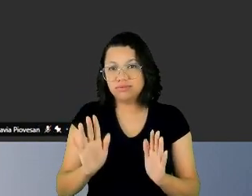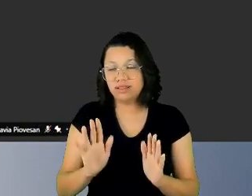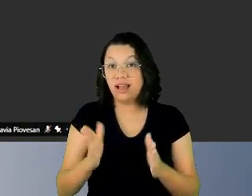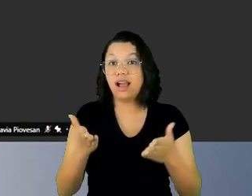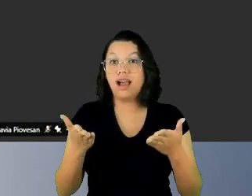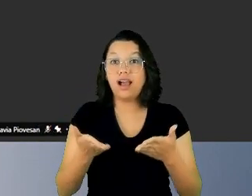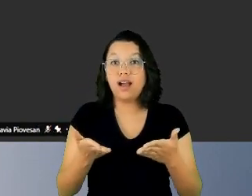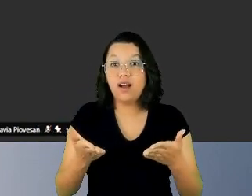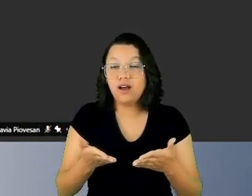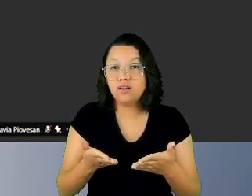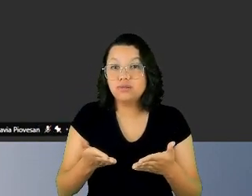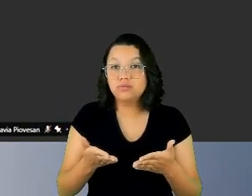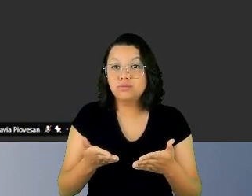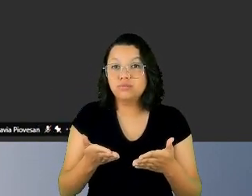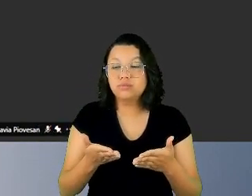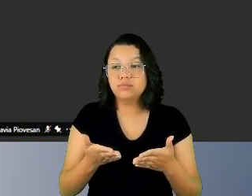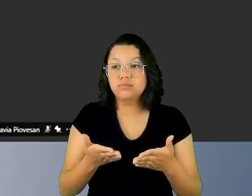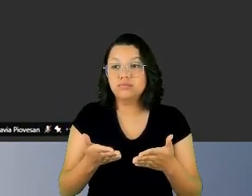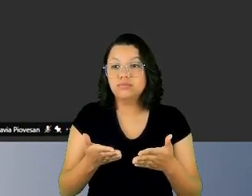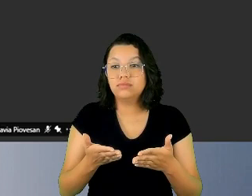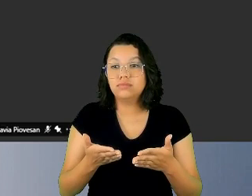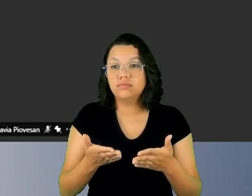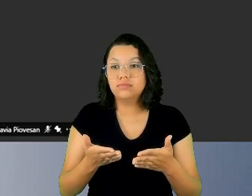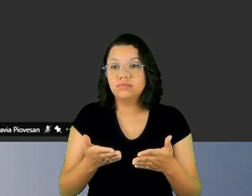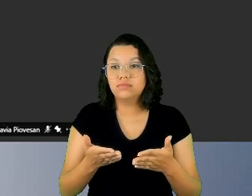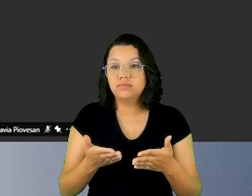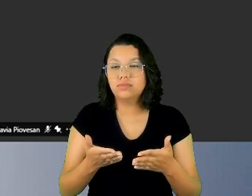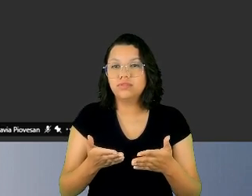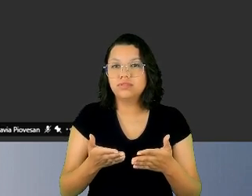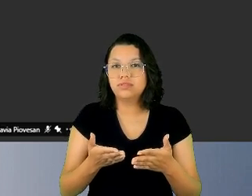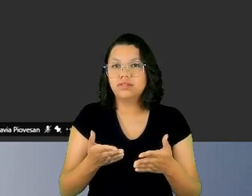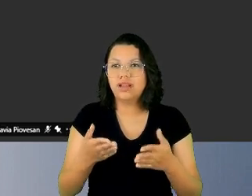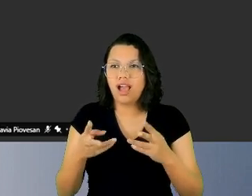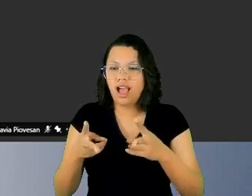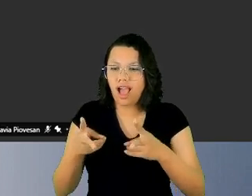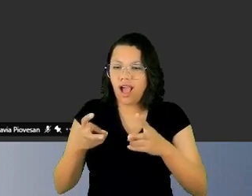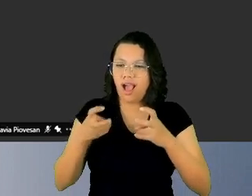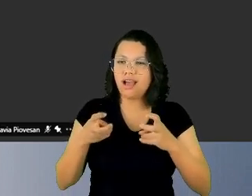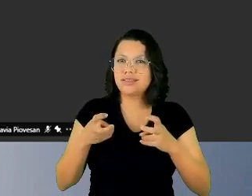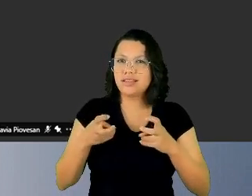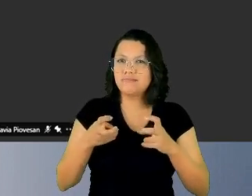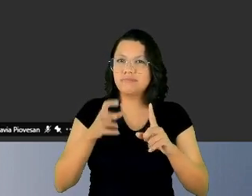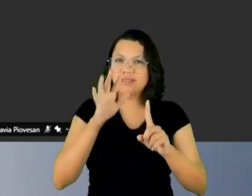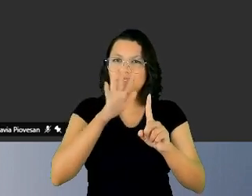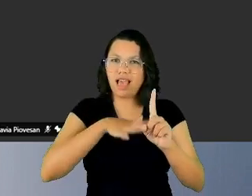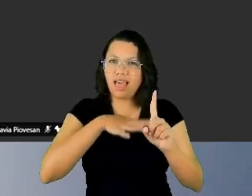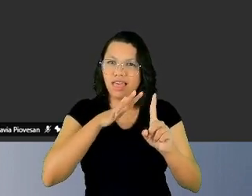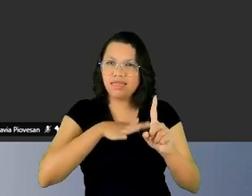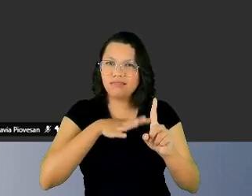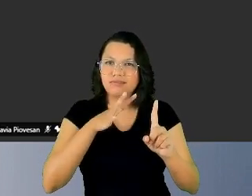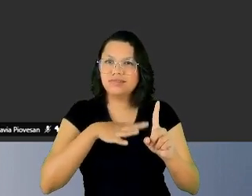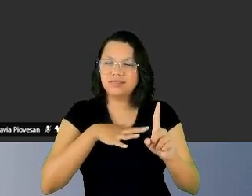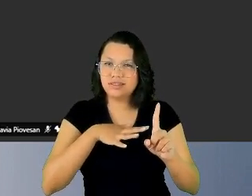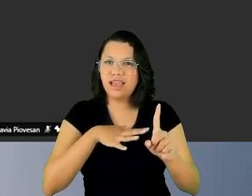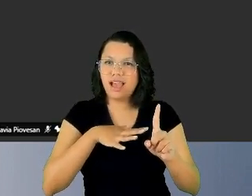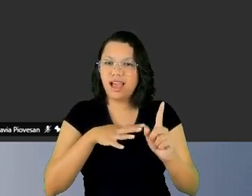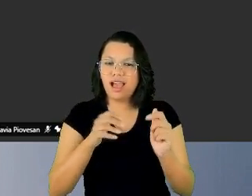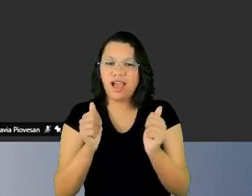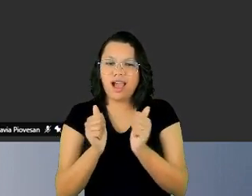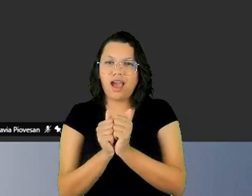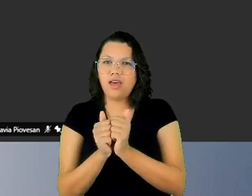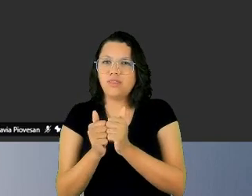ser reconhecida por isso, por colegas inclusive de outro estado,